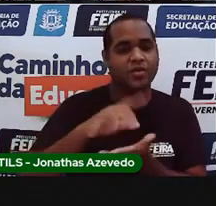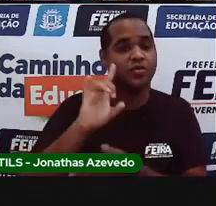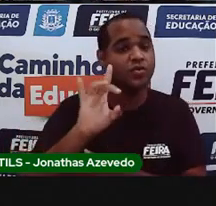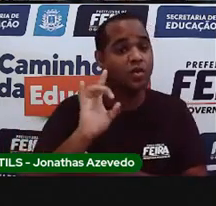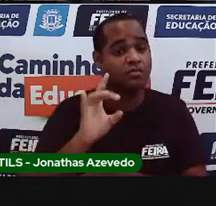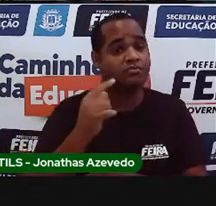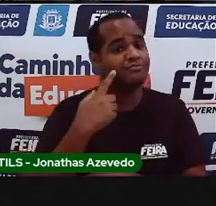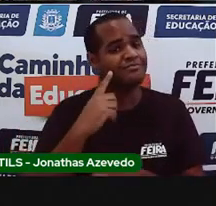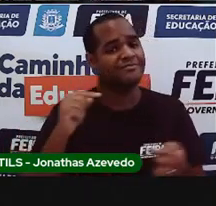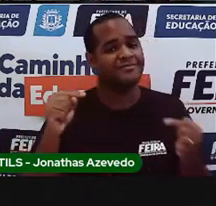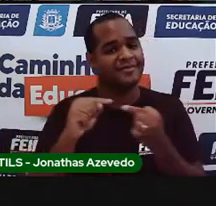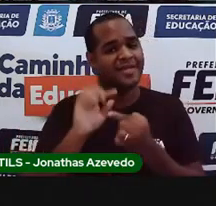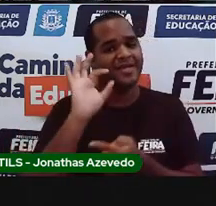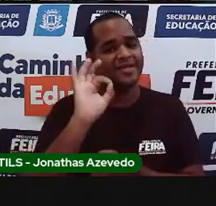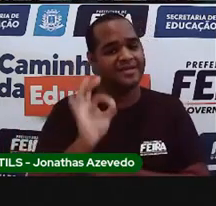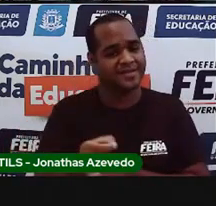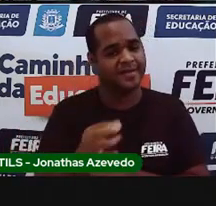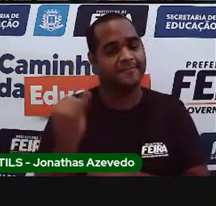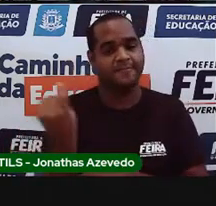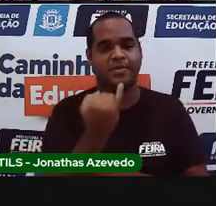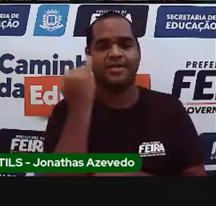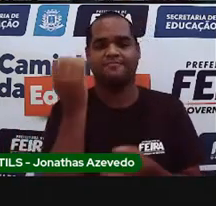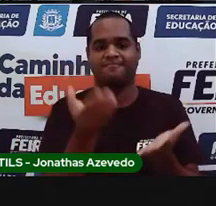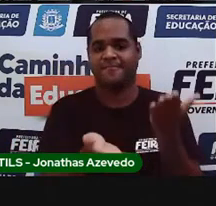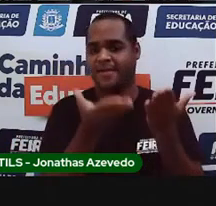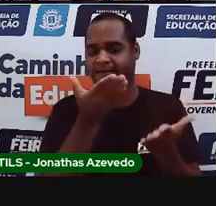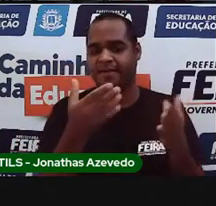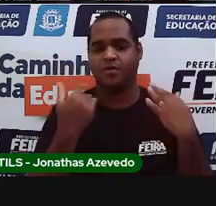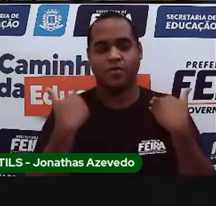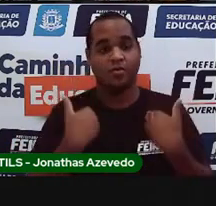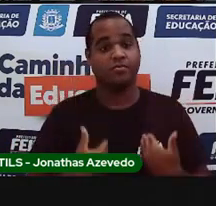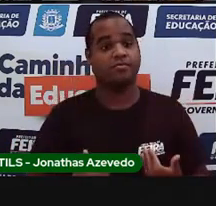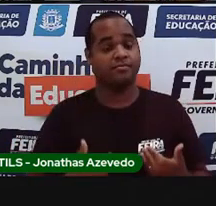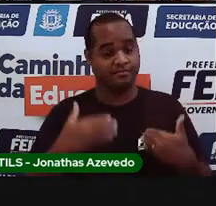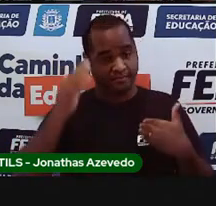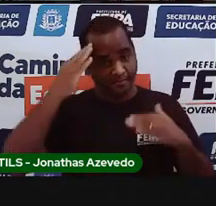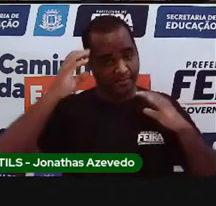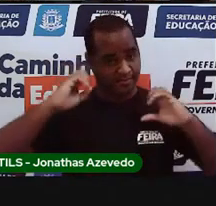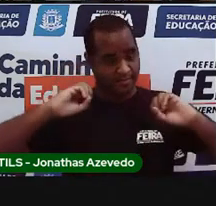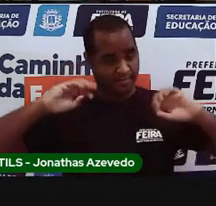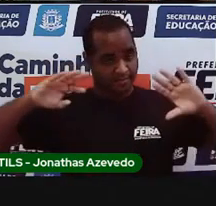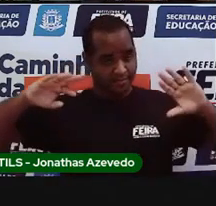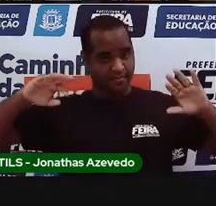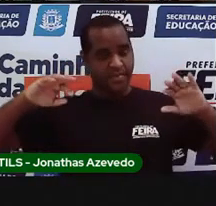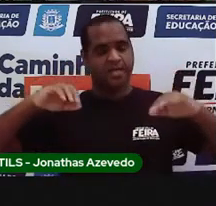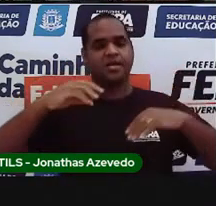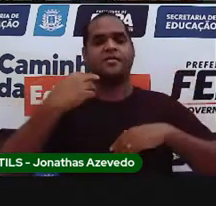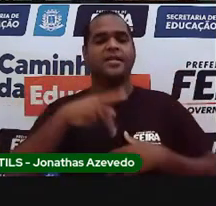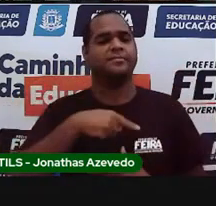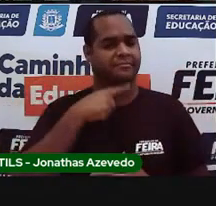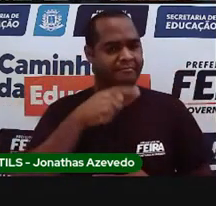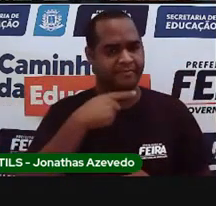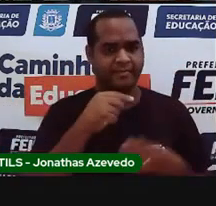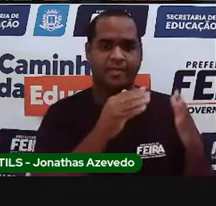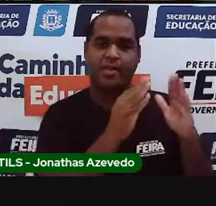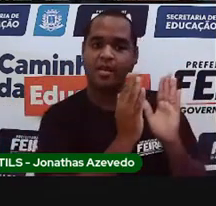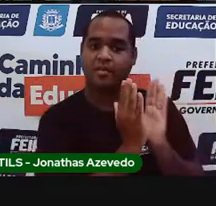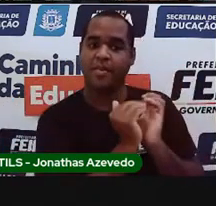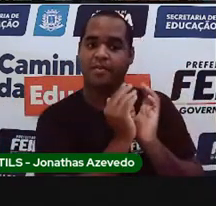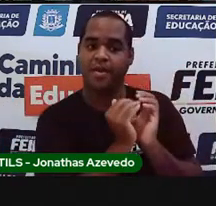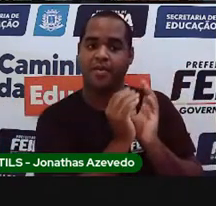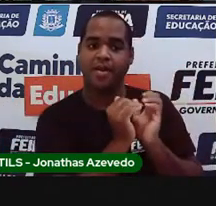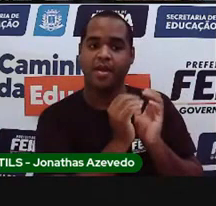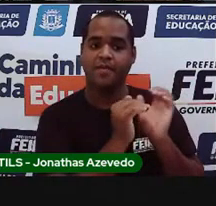suficiente para você trabalhar o equilíbrio do seu corpo. Se ficar bamba, pode pedir ajuda